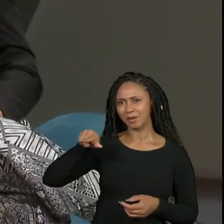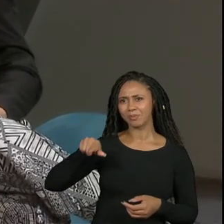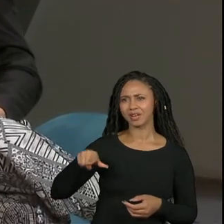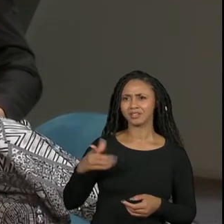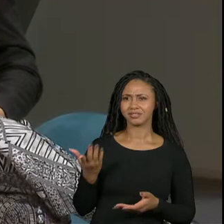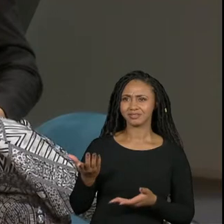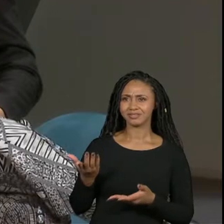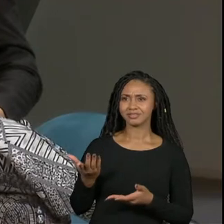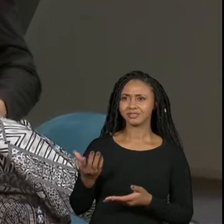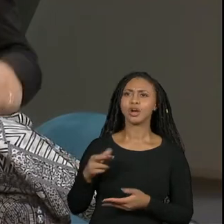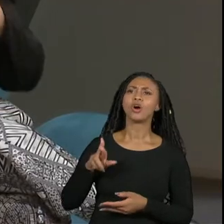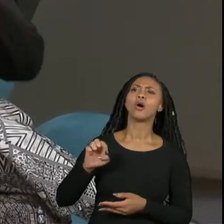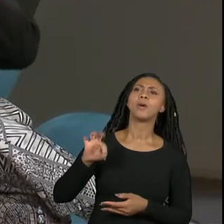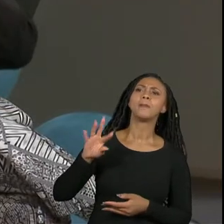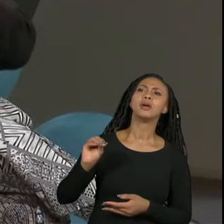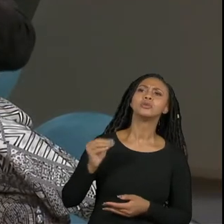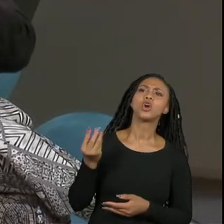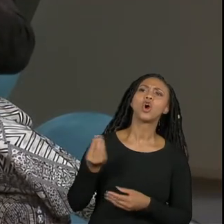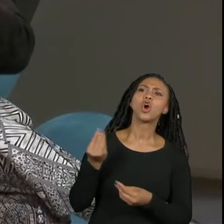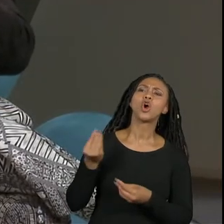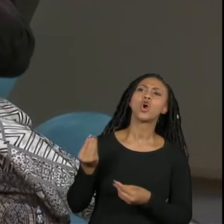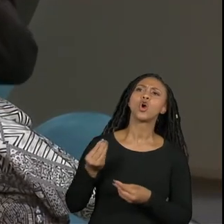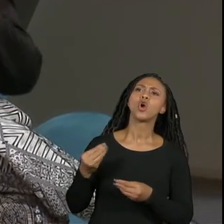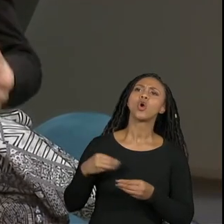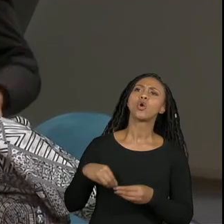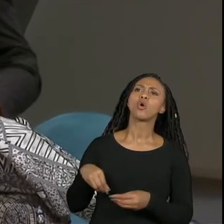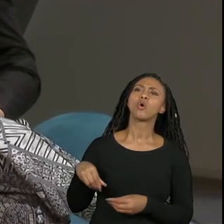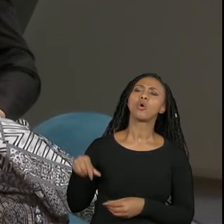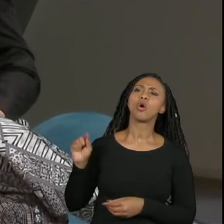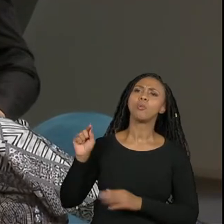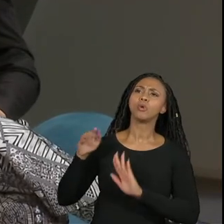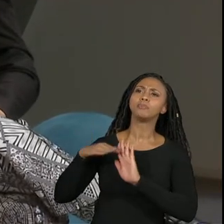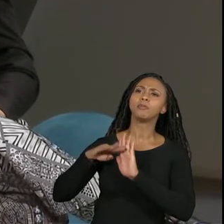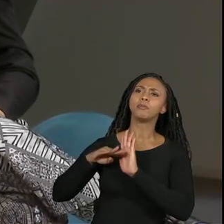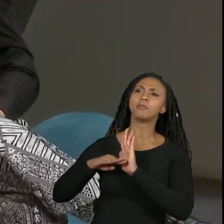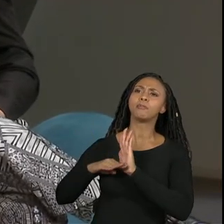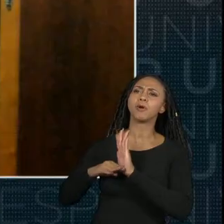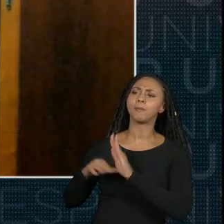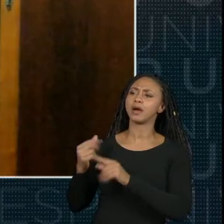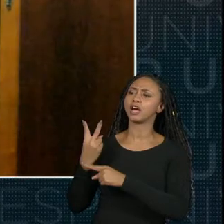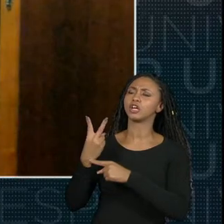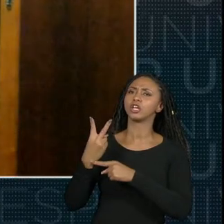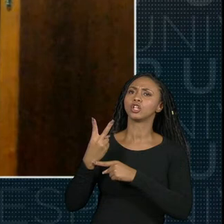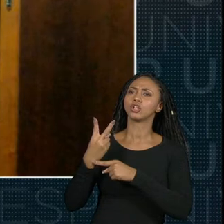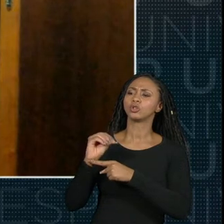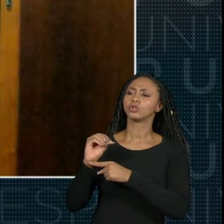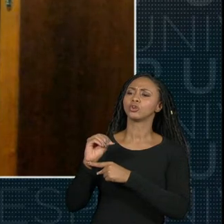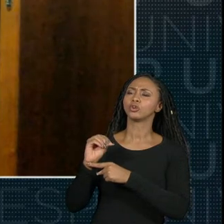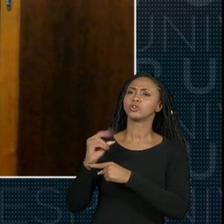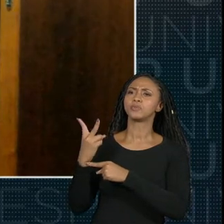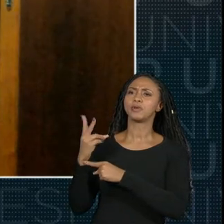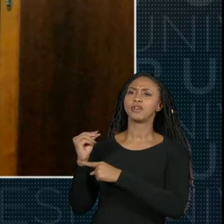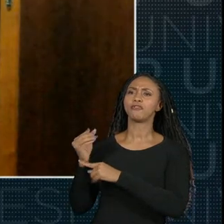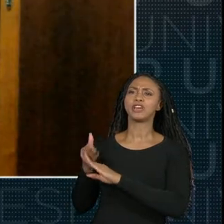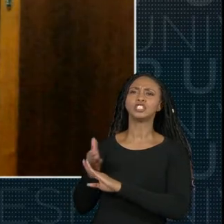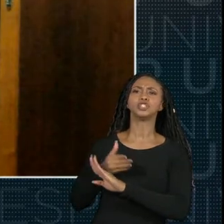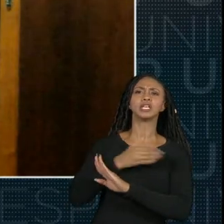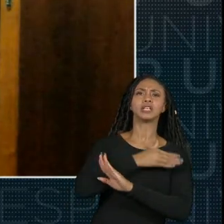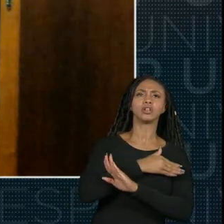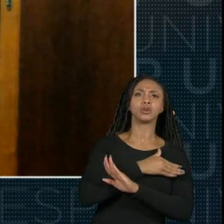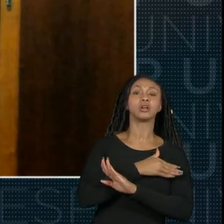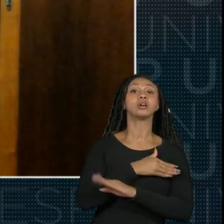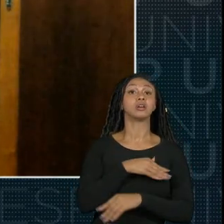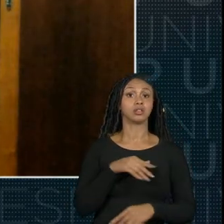como é que isso está disposto nos PPCs anteriores a 2020 no PPC de